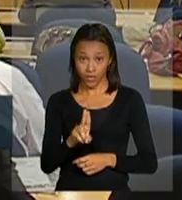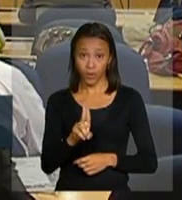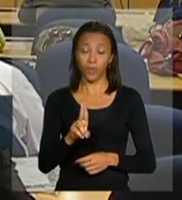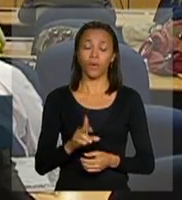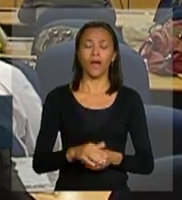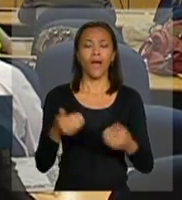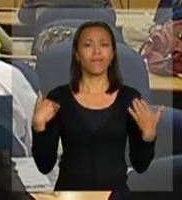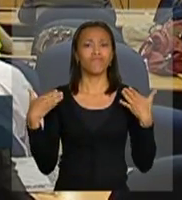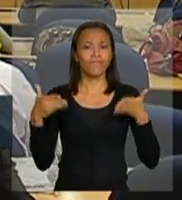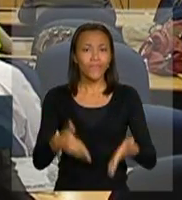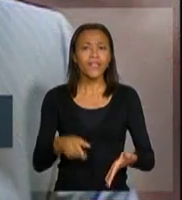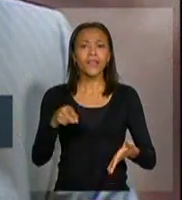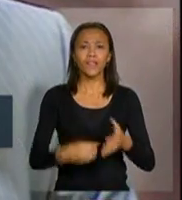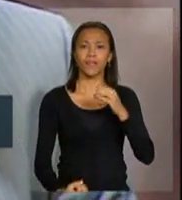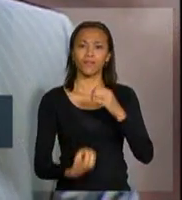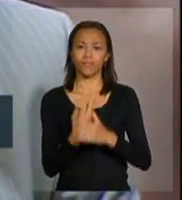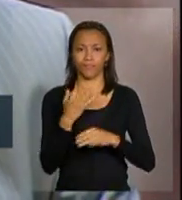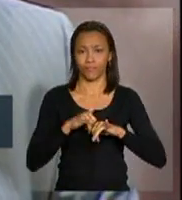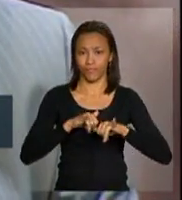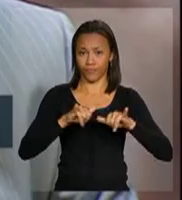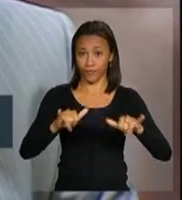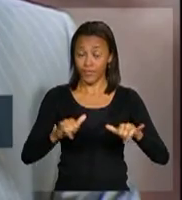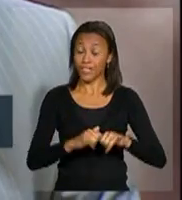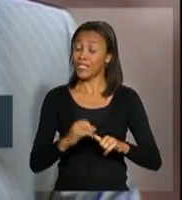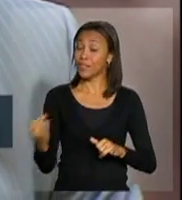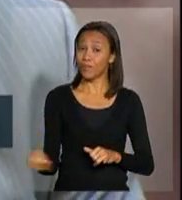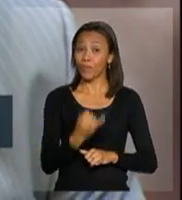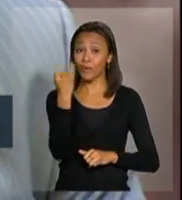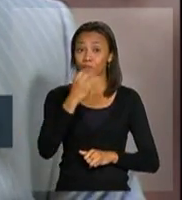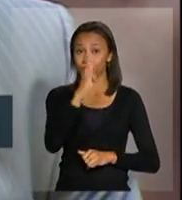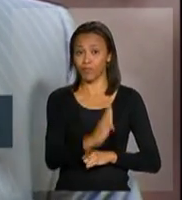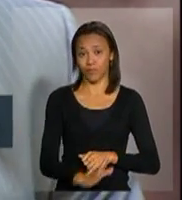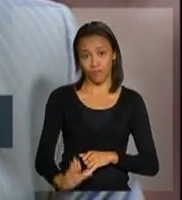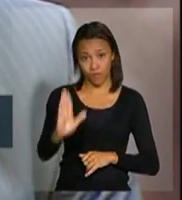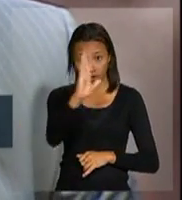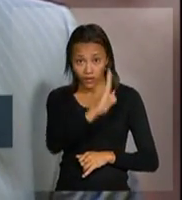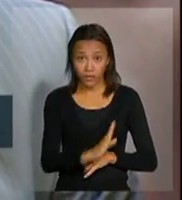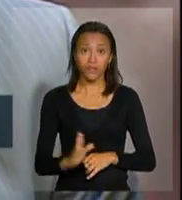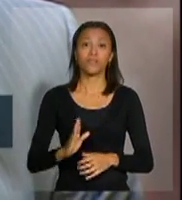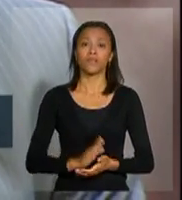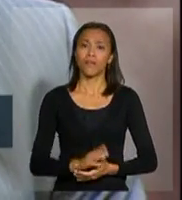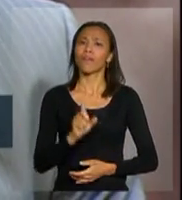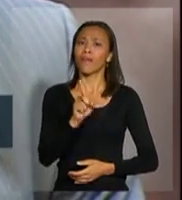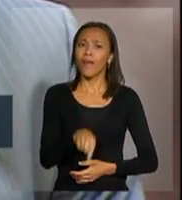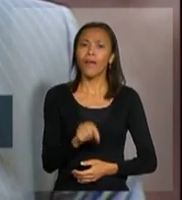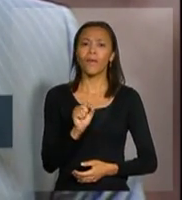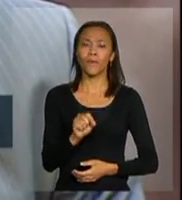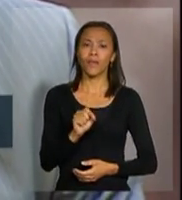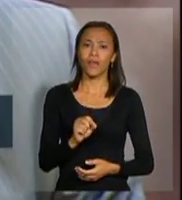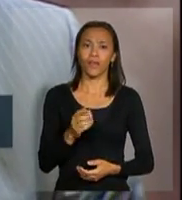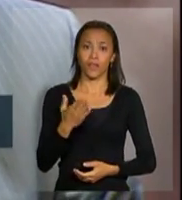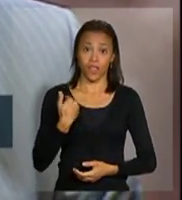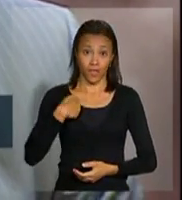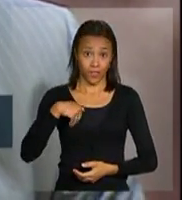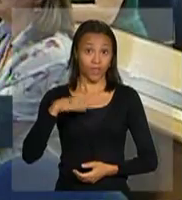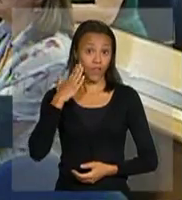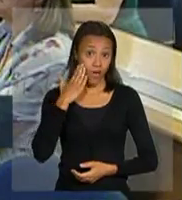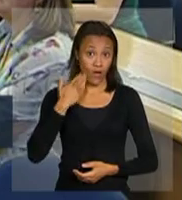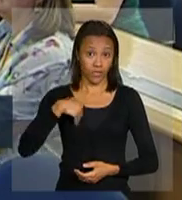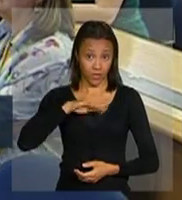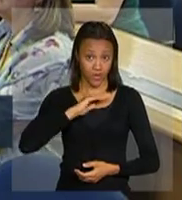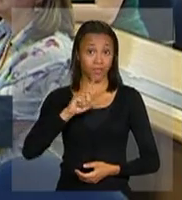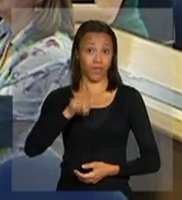participando desse lançamento de grande importância para o país, que é a iniciativa, realmente, que consideramos da maior relevância